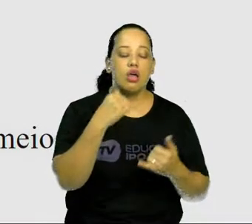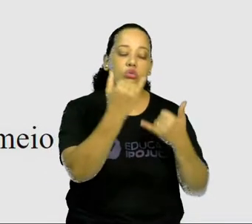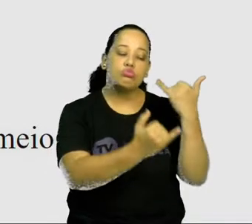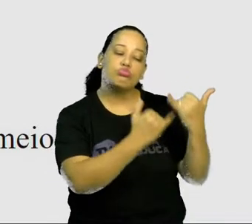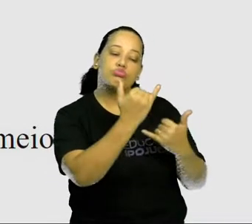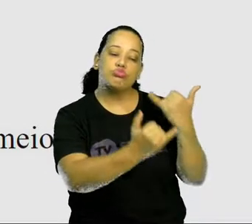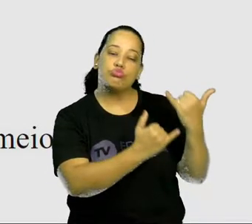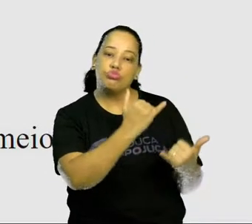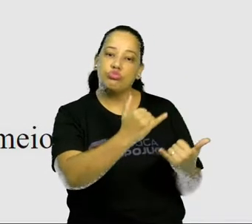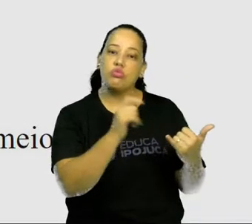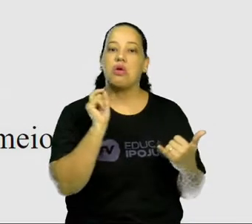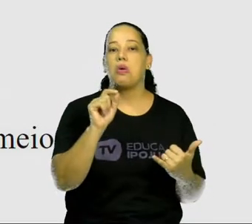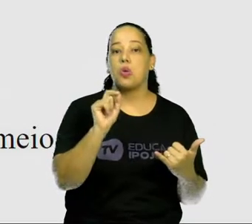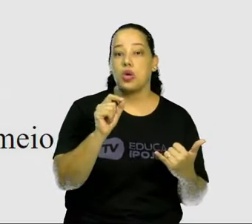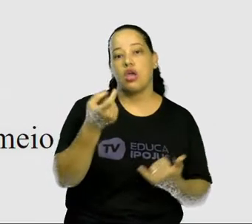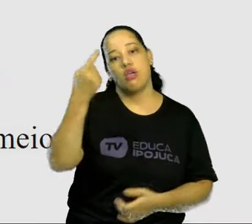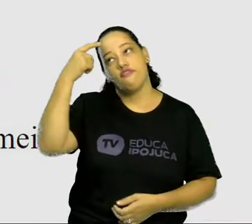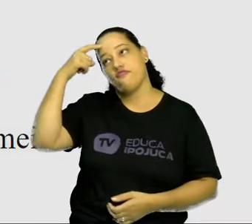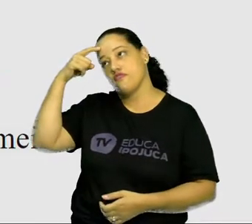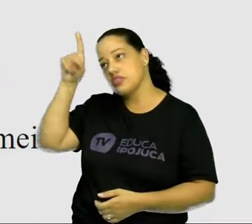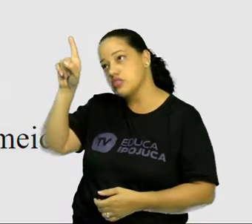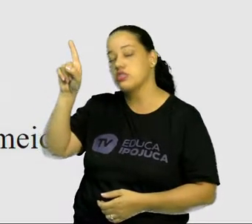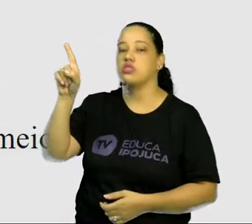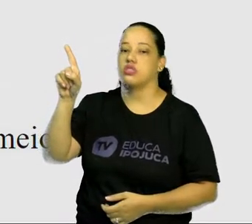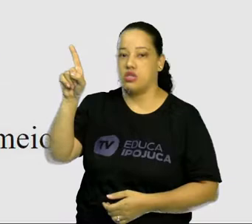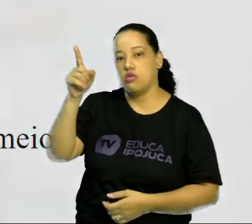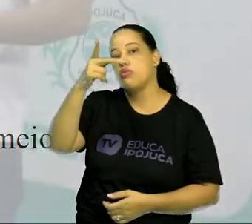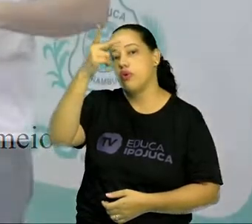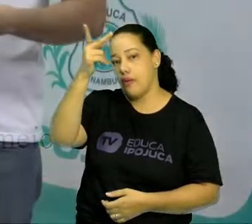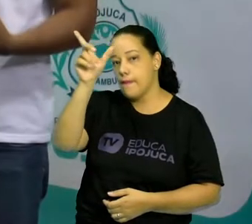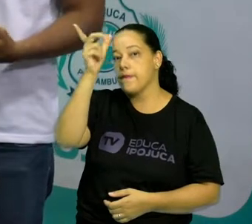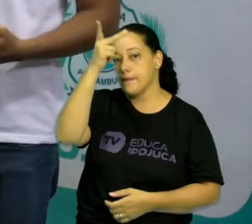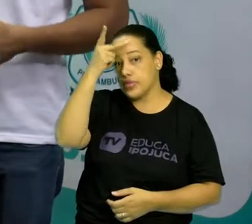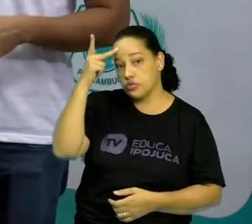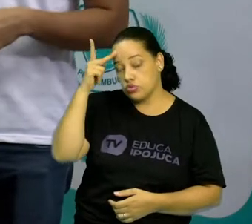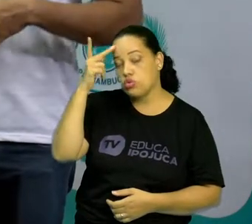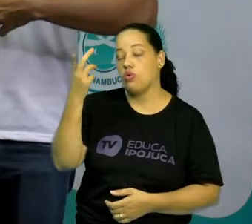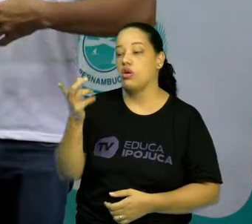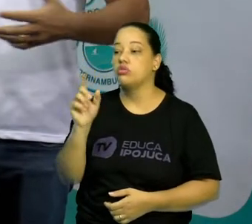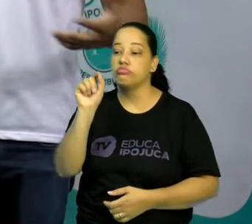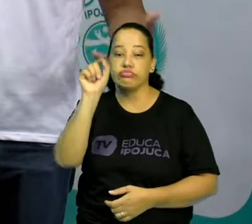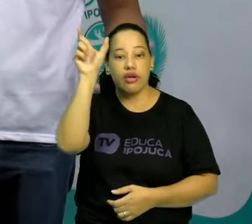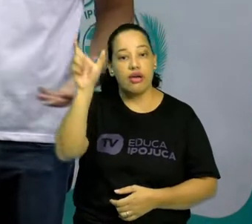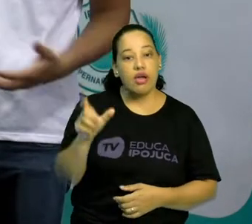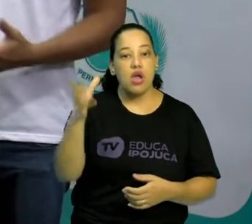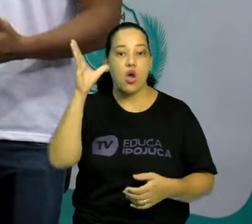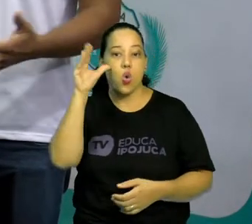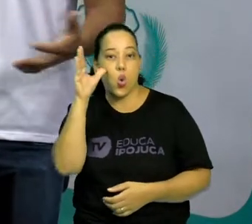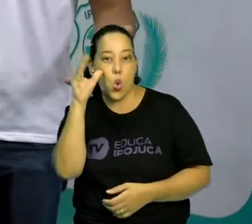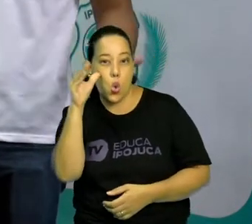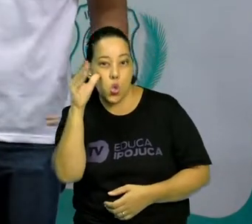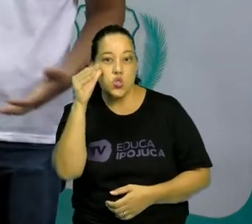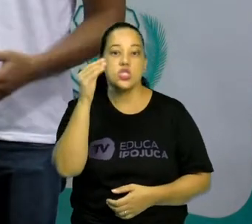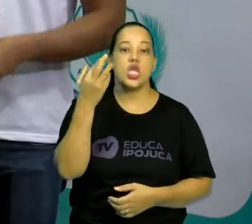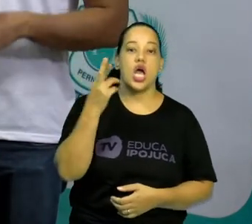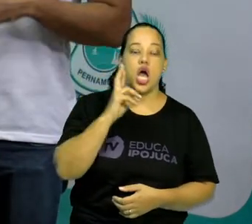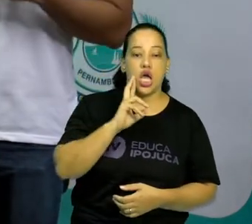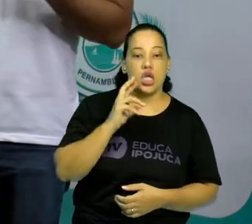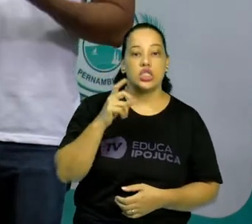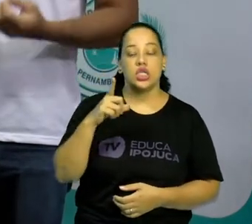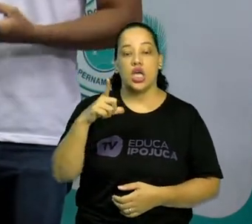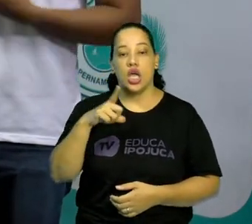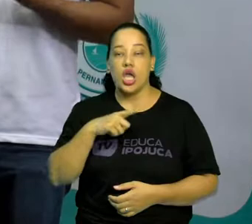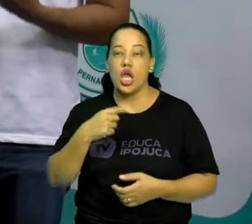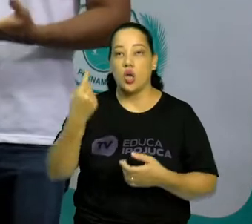jogo é uma invenção do homem, é um ato em que sua intencionalidade e curiosidade vão resultar num